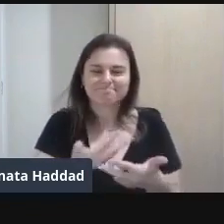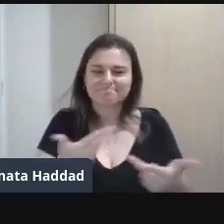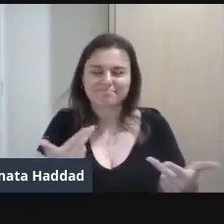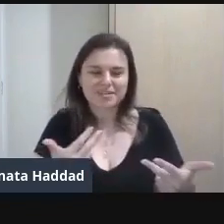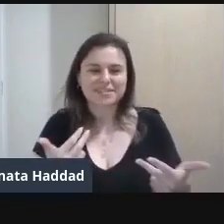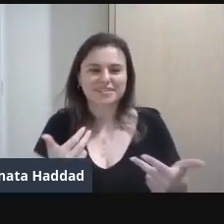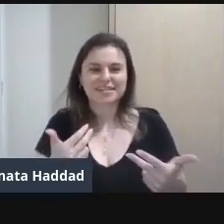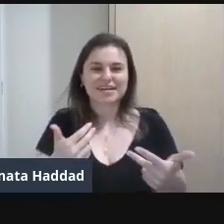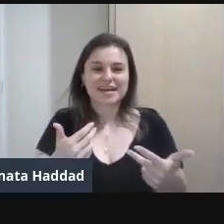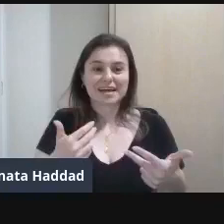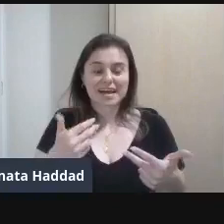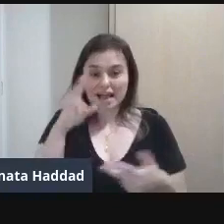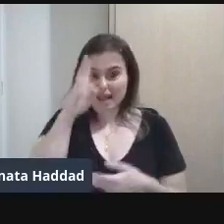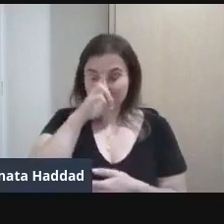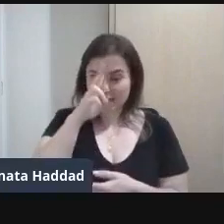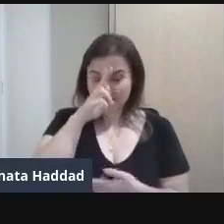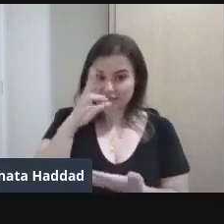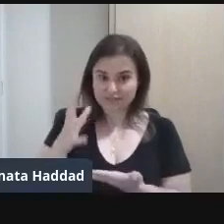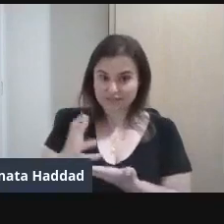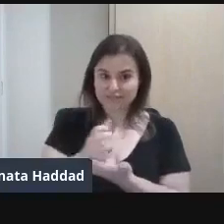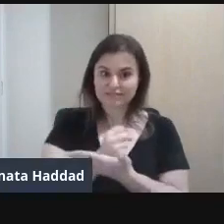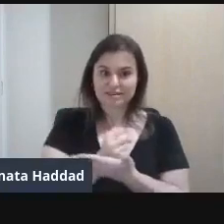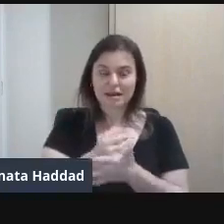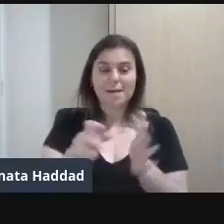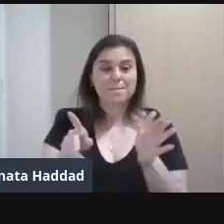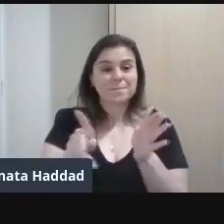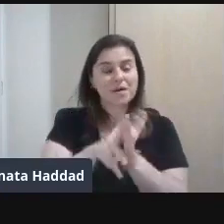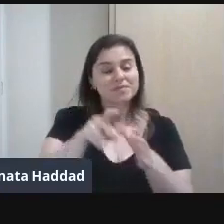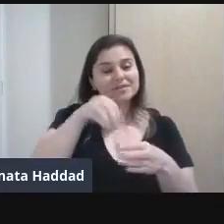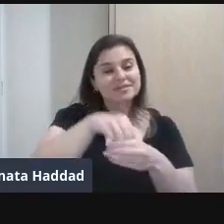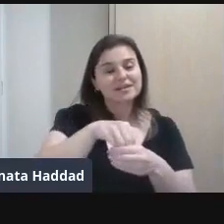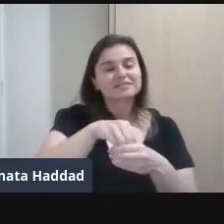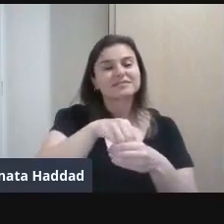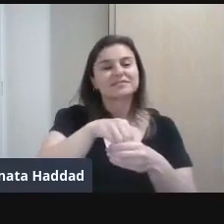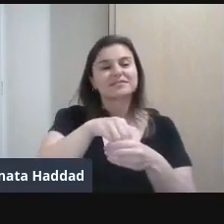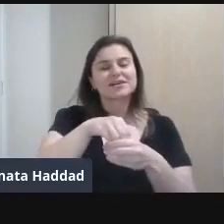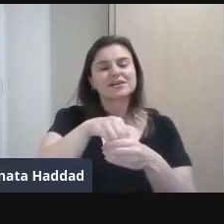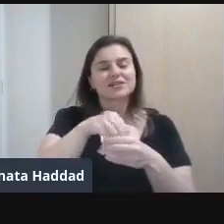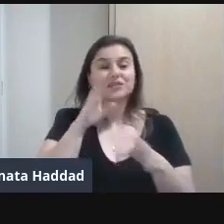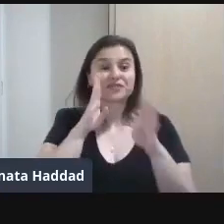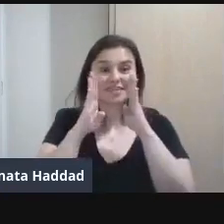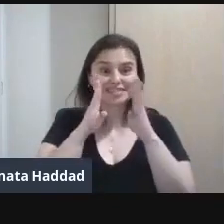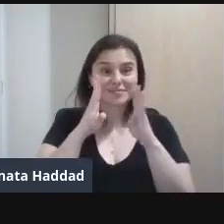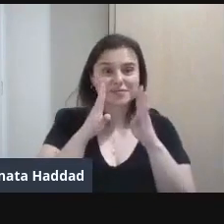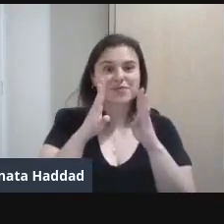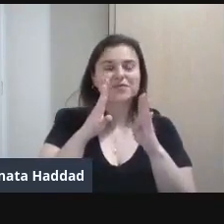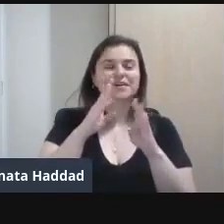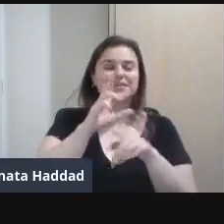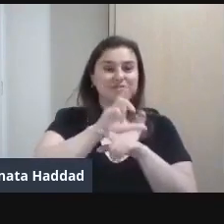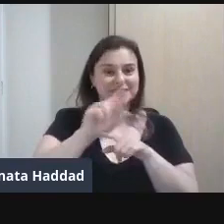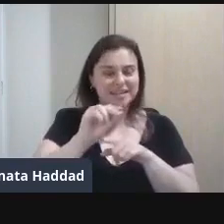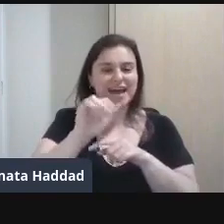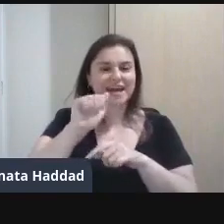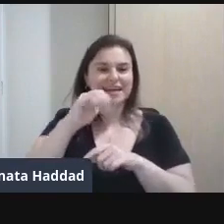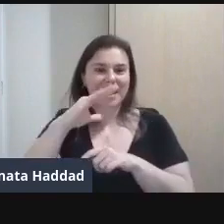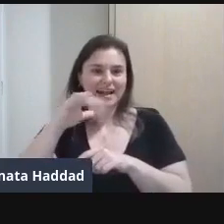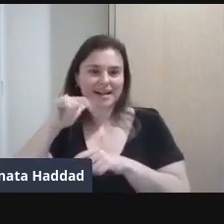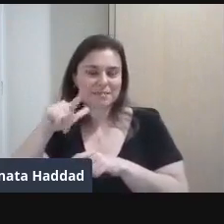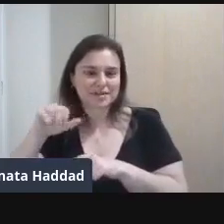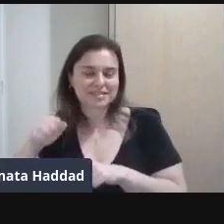live Esse programa Fica gravado No perfil Do Seneca Aclimação Aqui no Facebook E você pode Compartilhar também